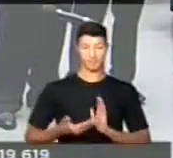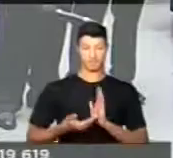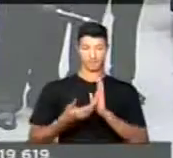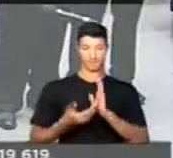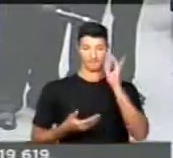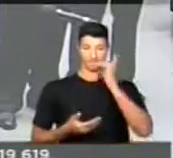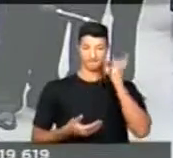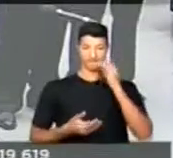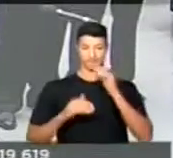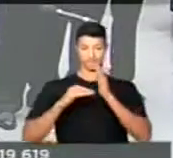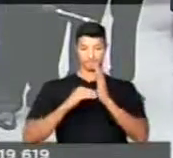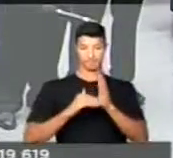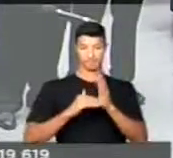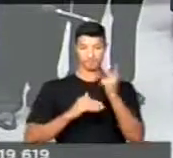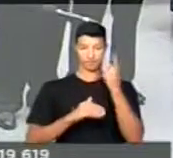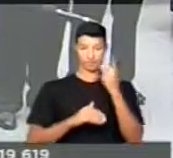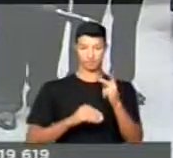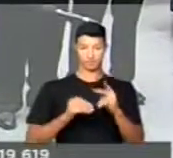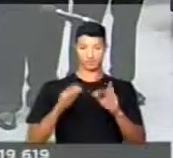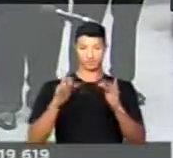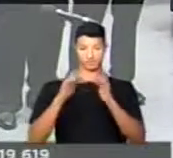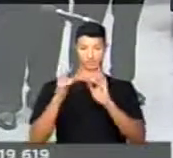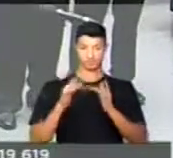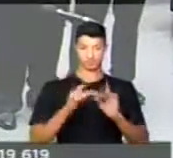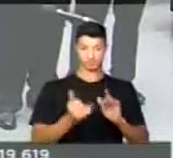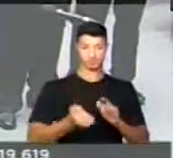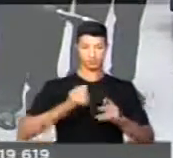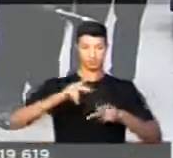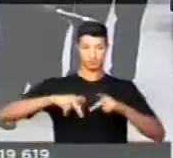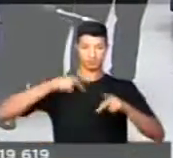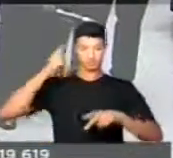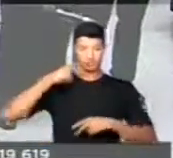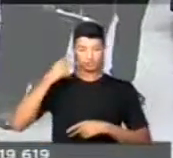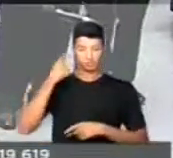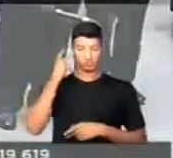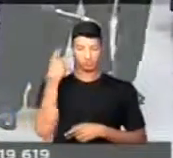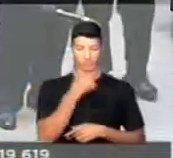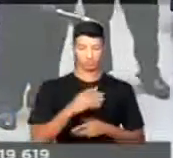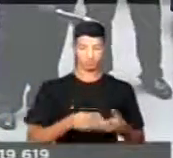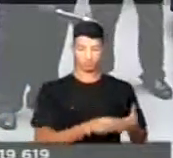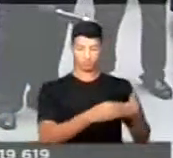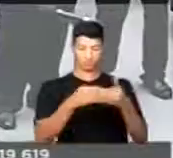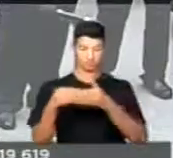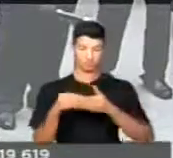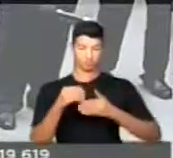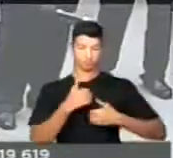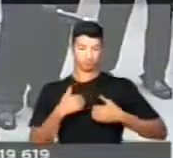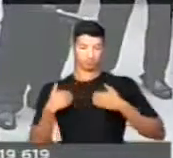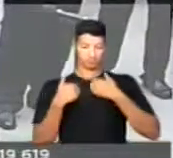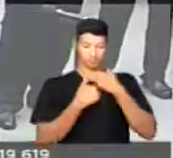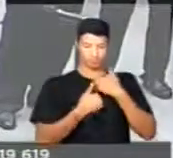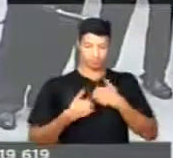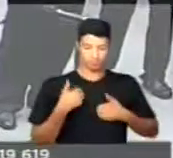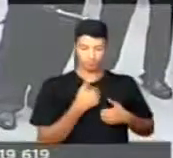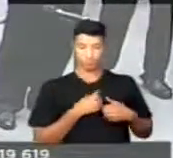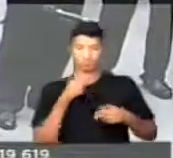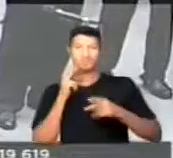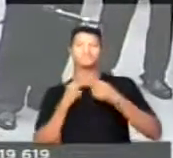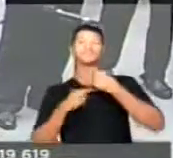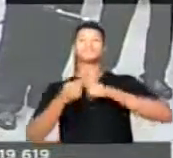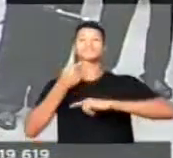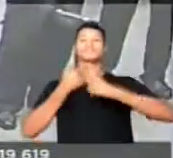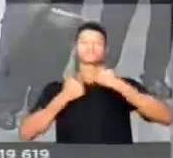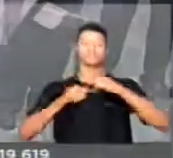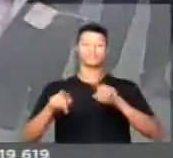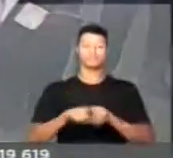dos Deputados e no Senado justamente para interagir com o Parlamento, trazer os anseios e as perspectivas